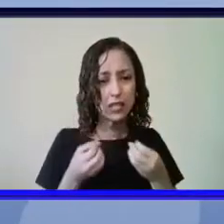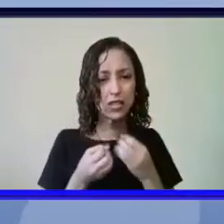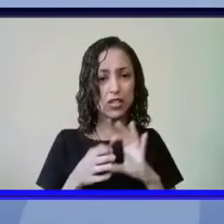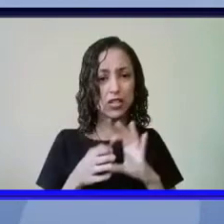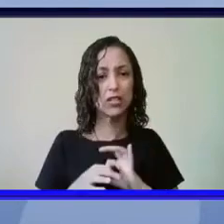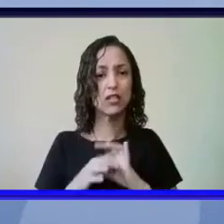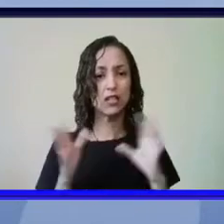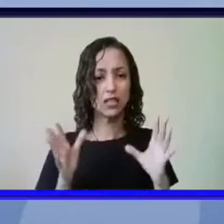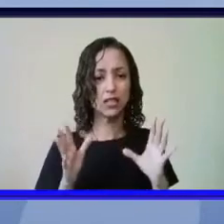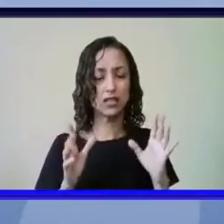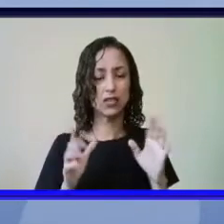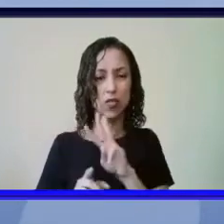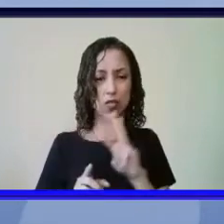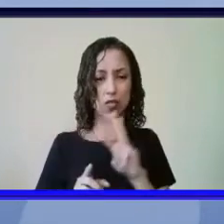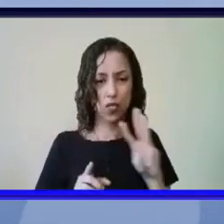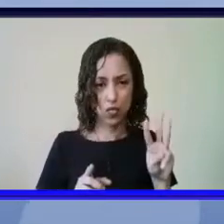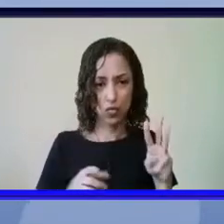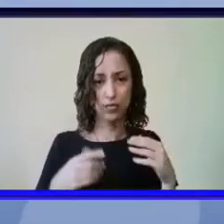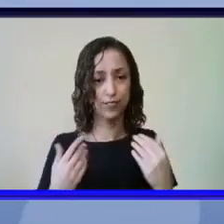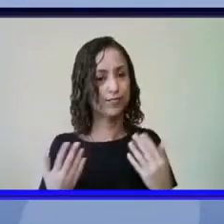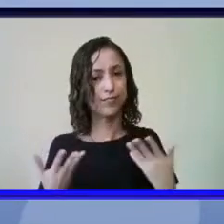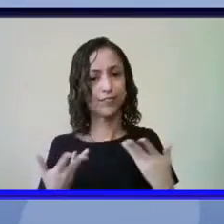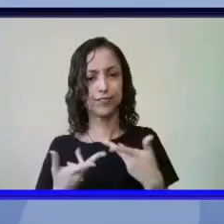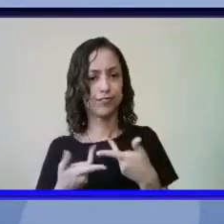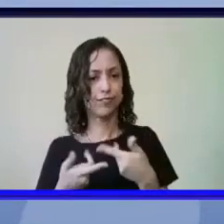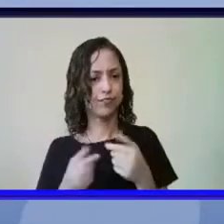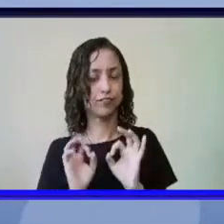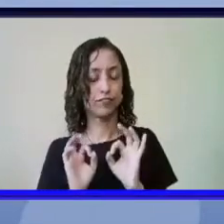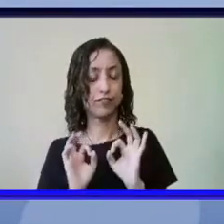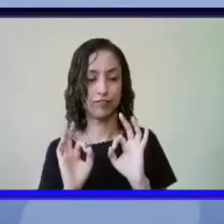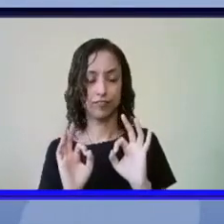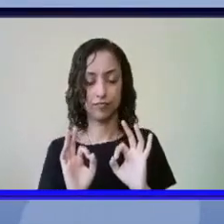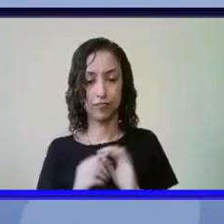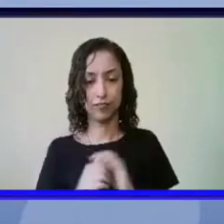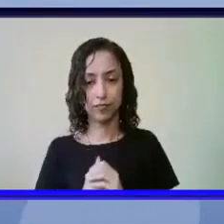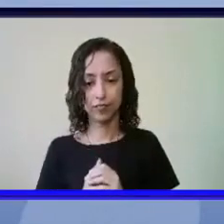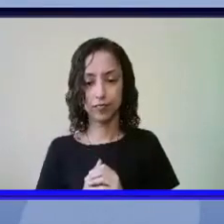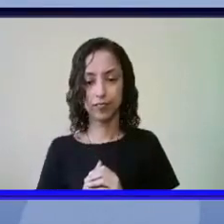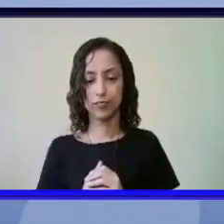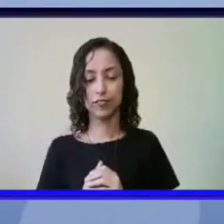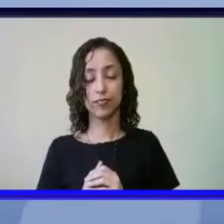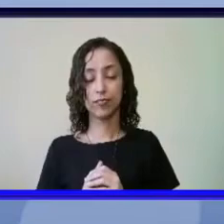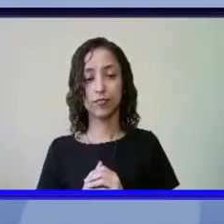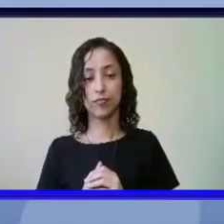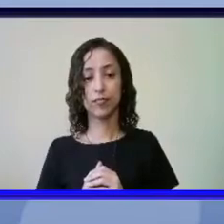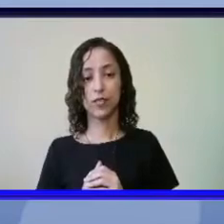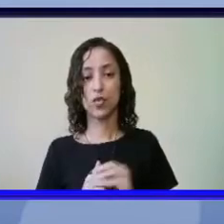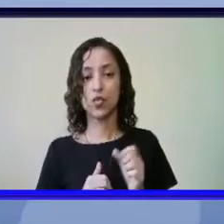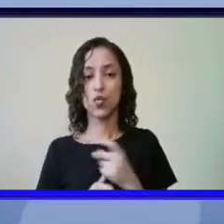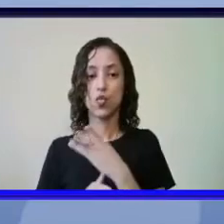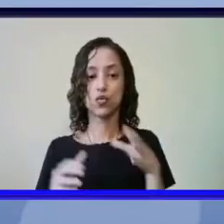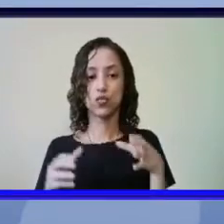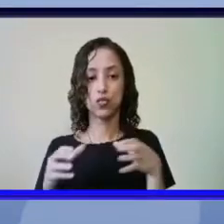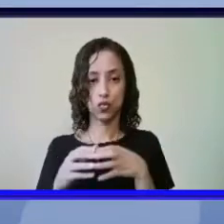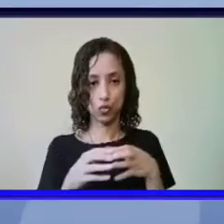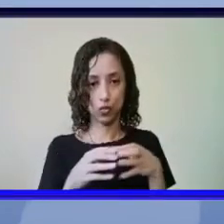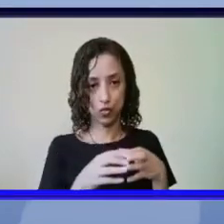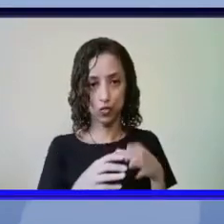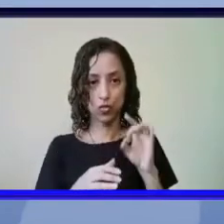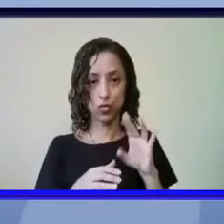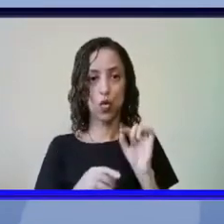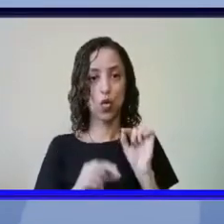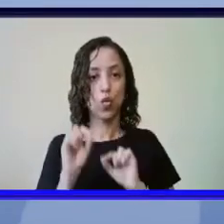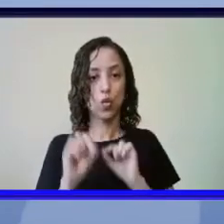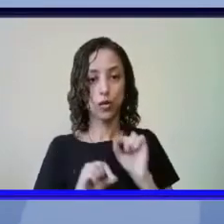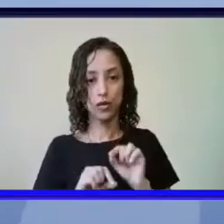sua homepage excelente para muitos grupos o simples fato